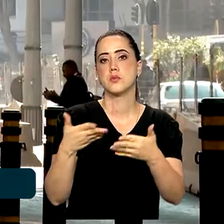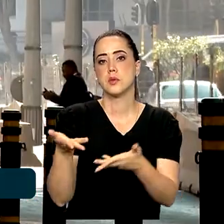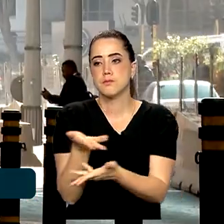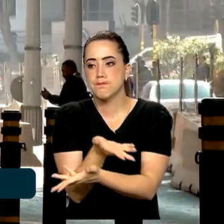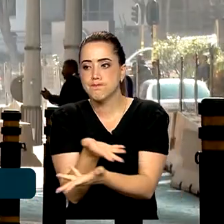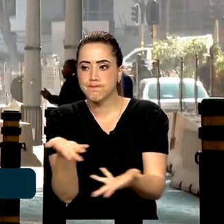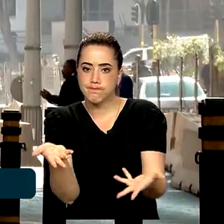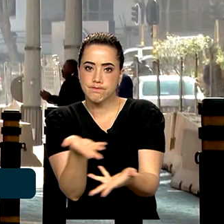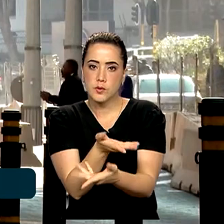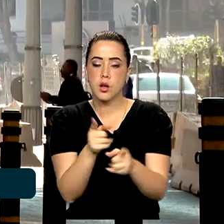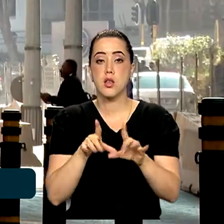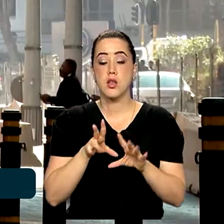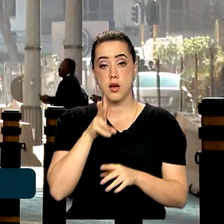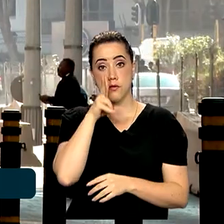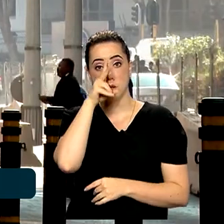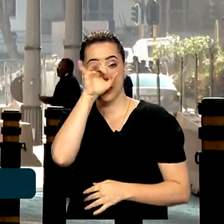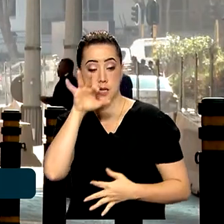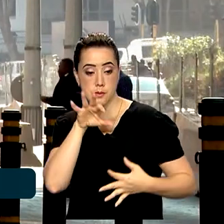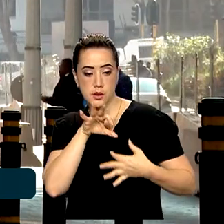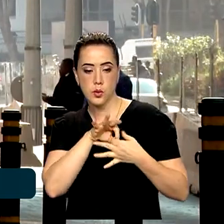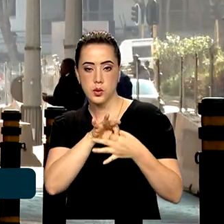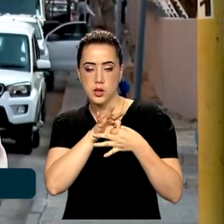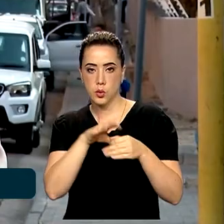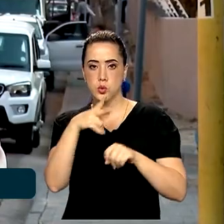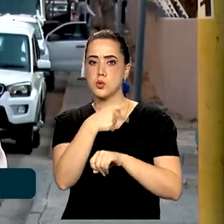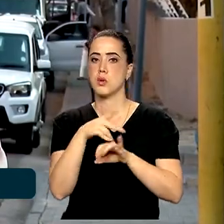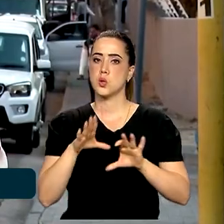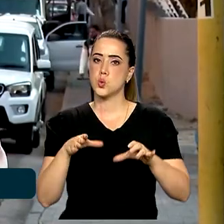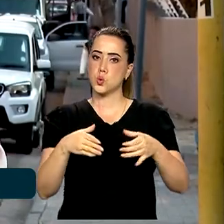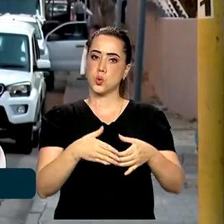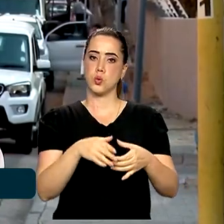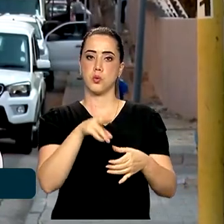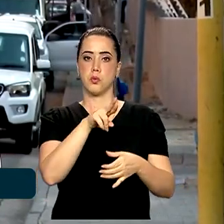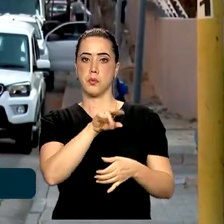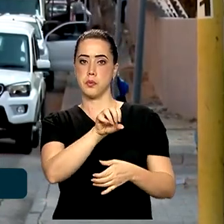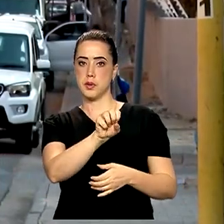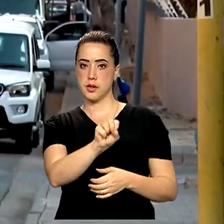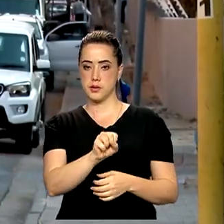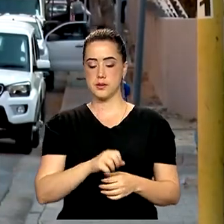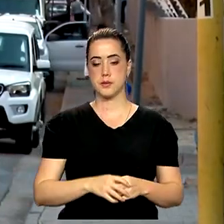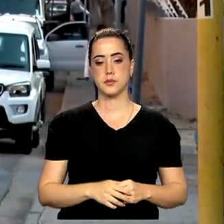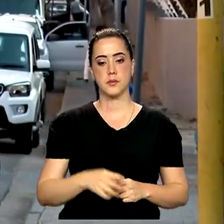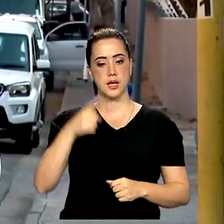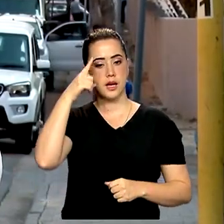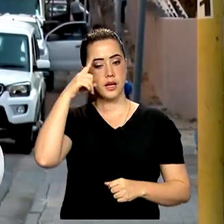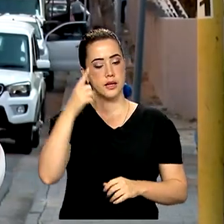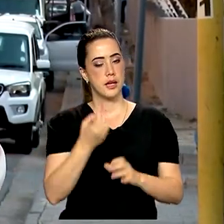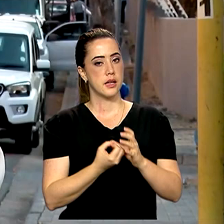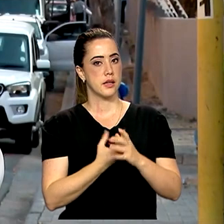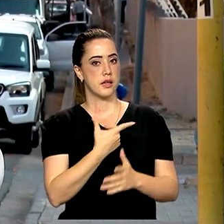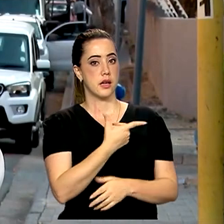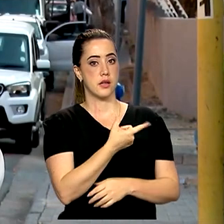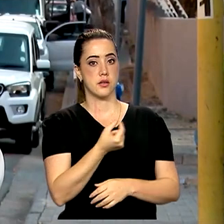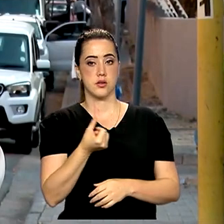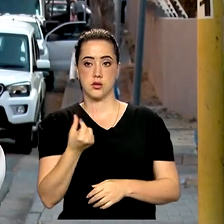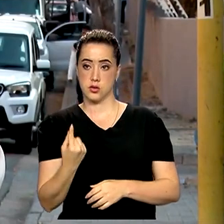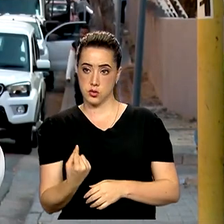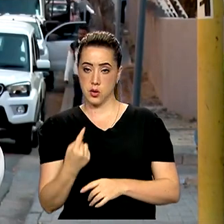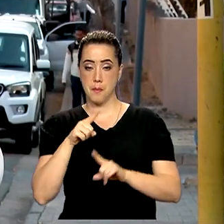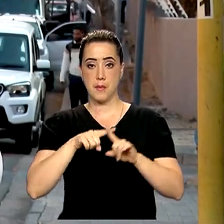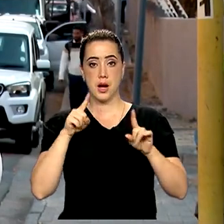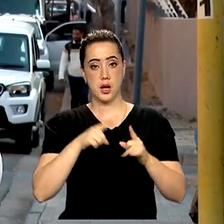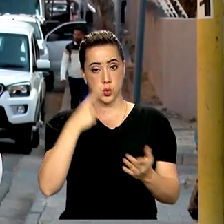fortalecimento das relações entre os países membros. A ideia do BRICS foi formulada em 2001, mas o bloco foi